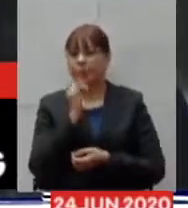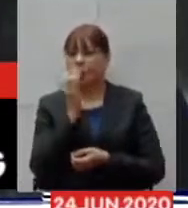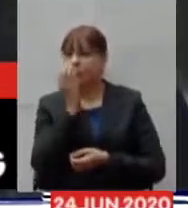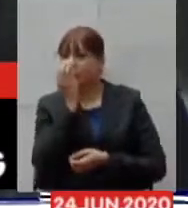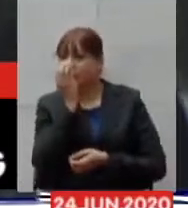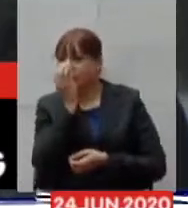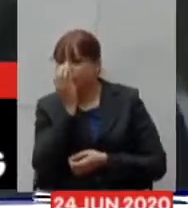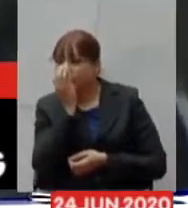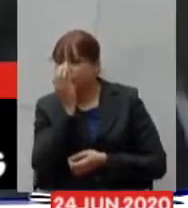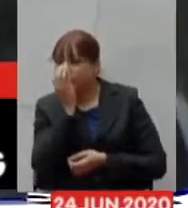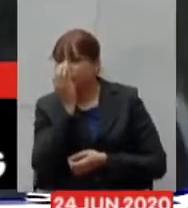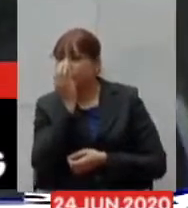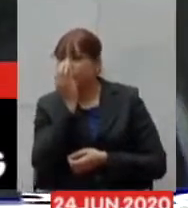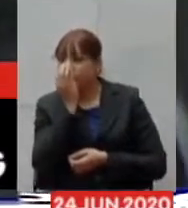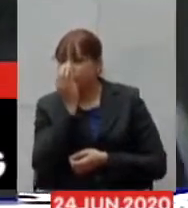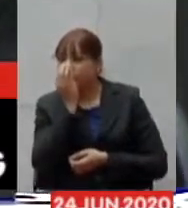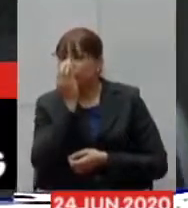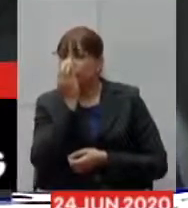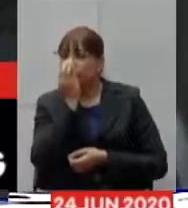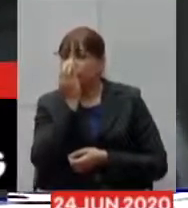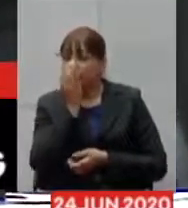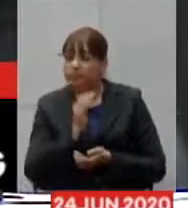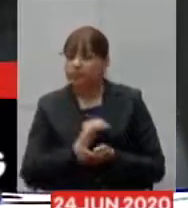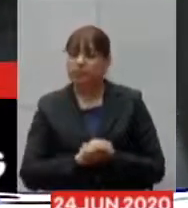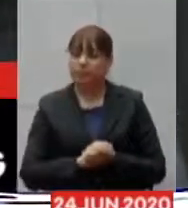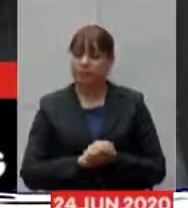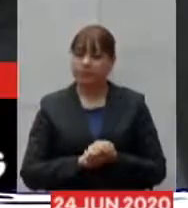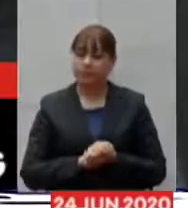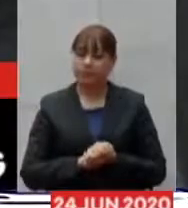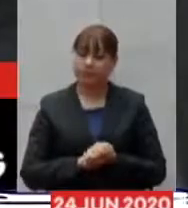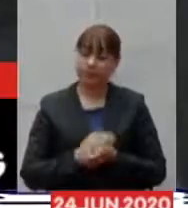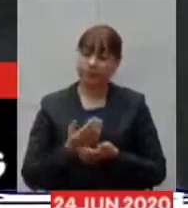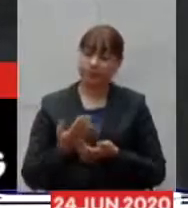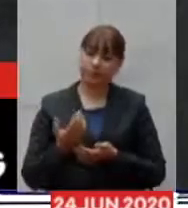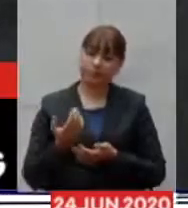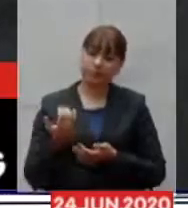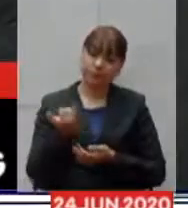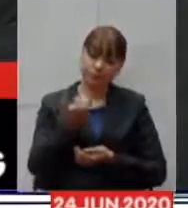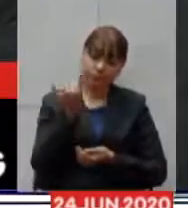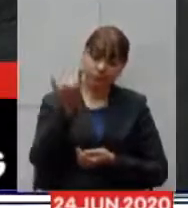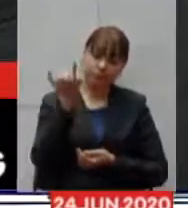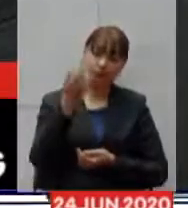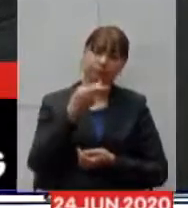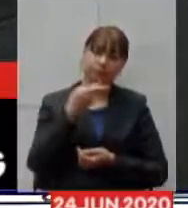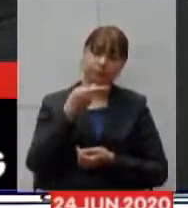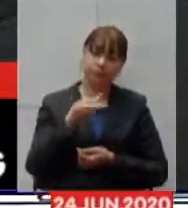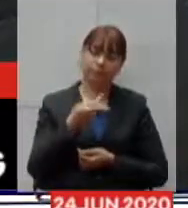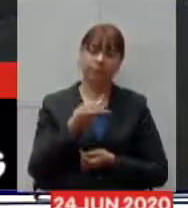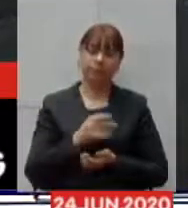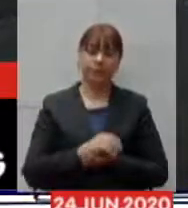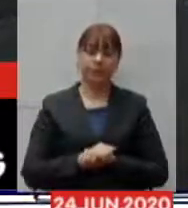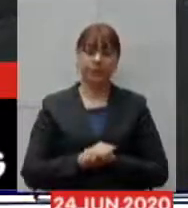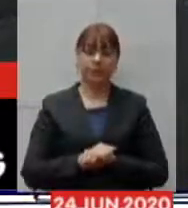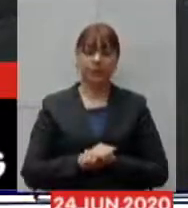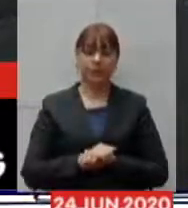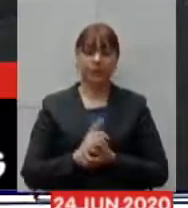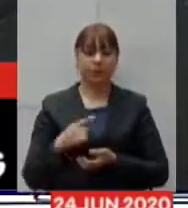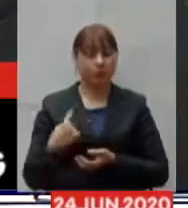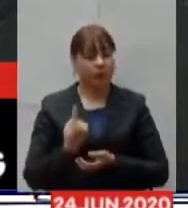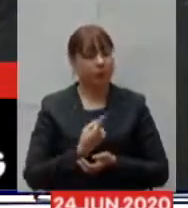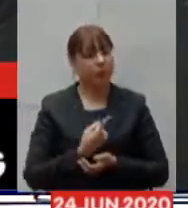e aí é importante dizer que nós sempre sempre